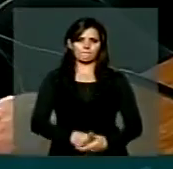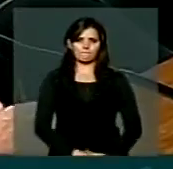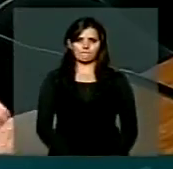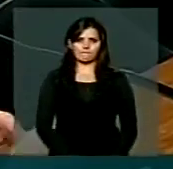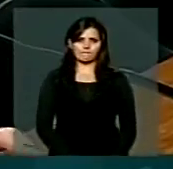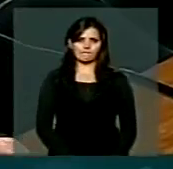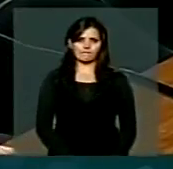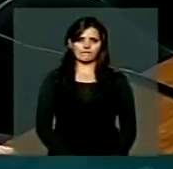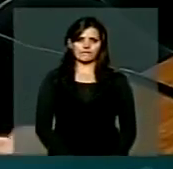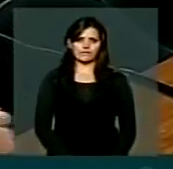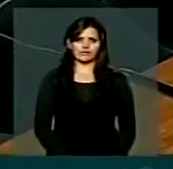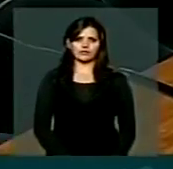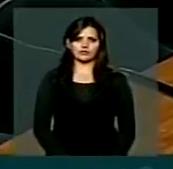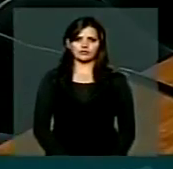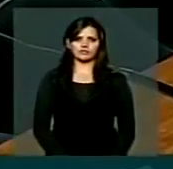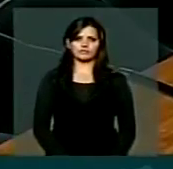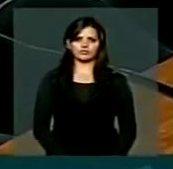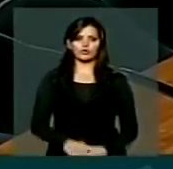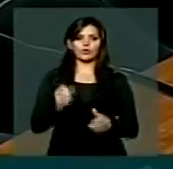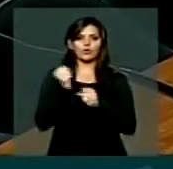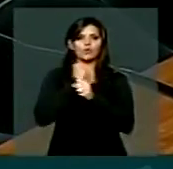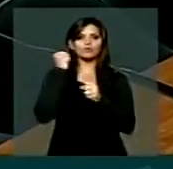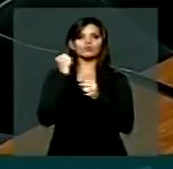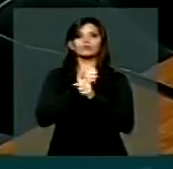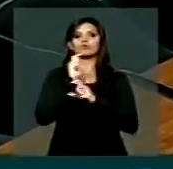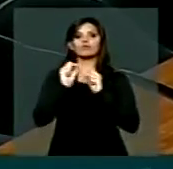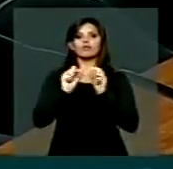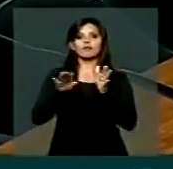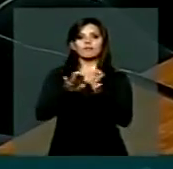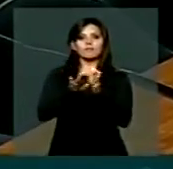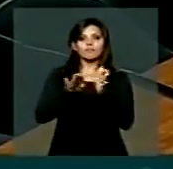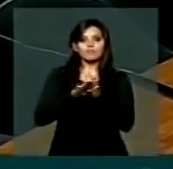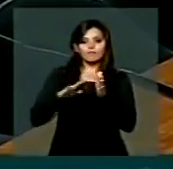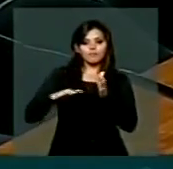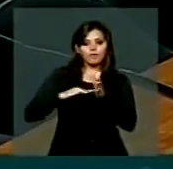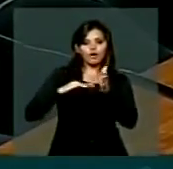Primeiro, fazer os nossos portos trabalharem 24 horas.